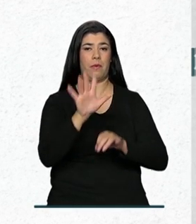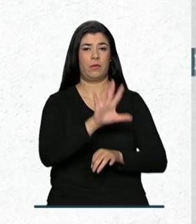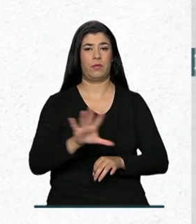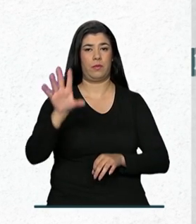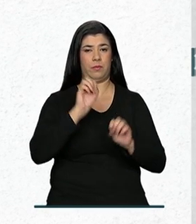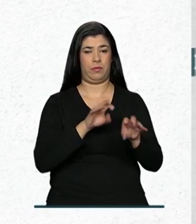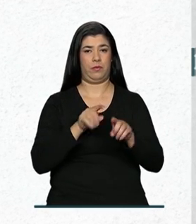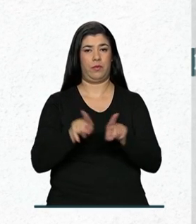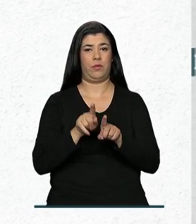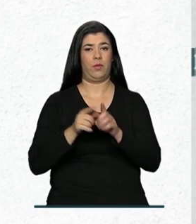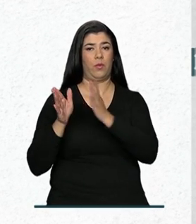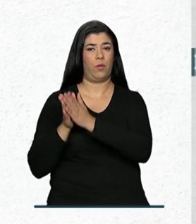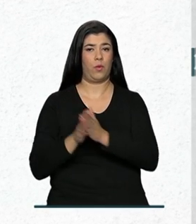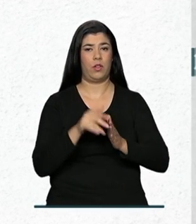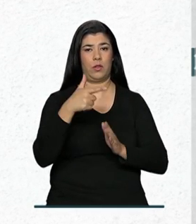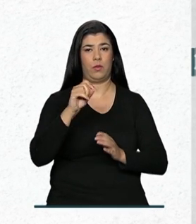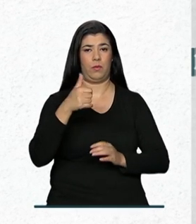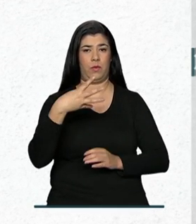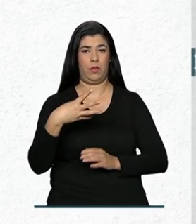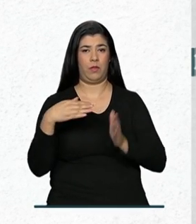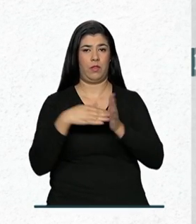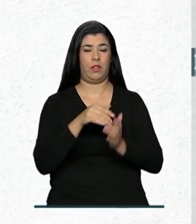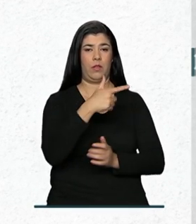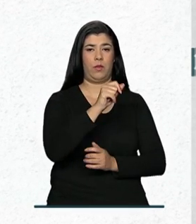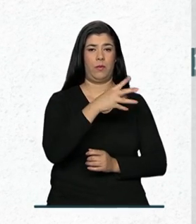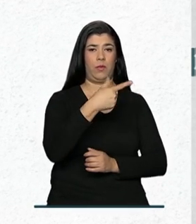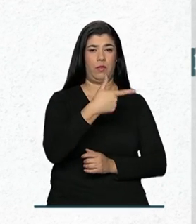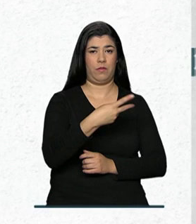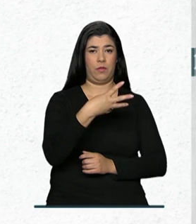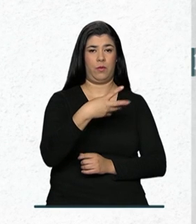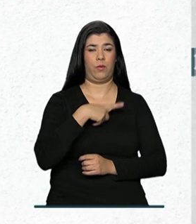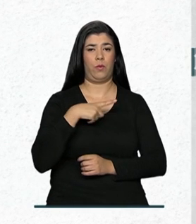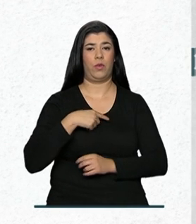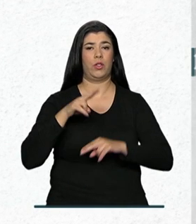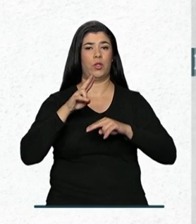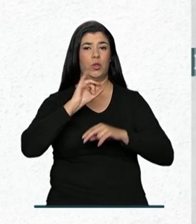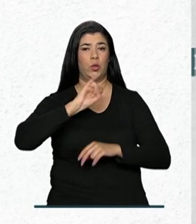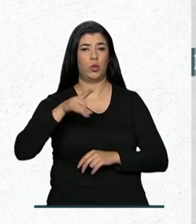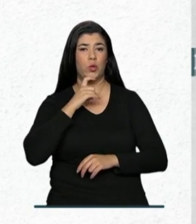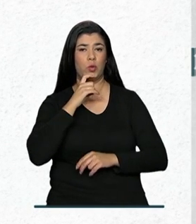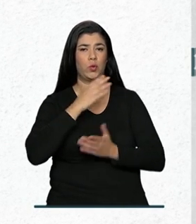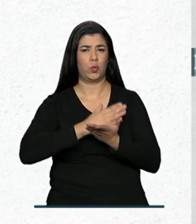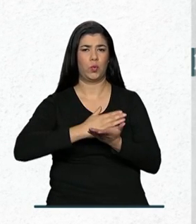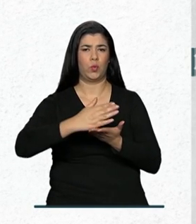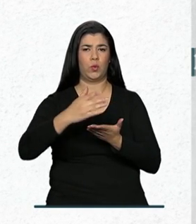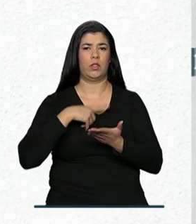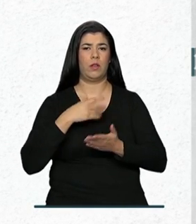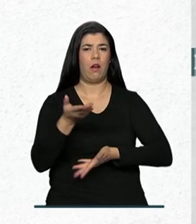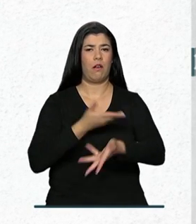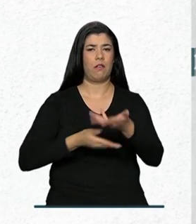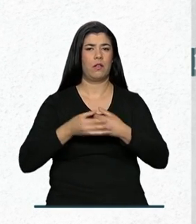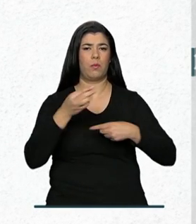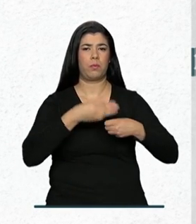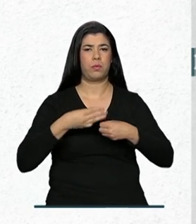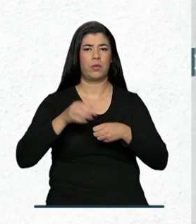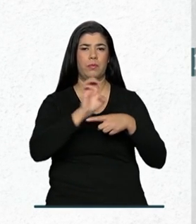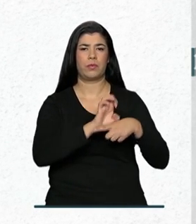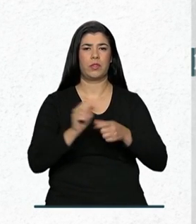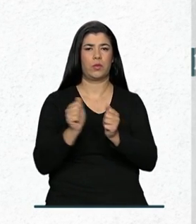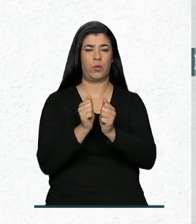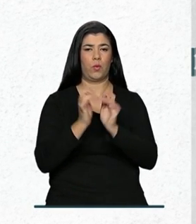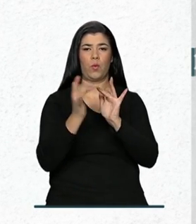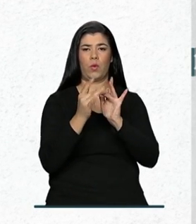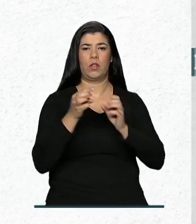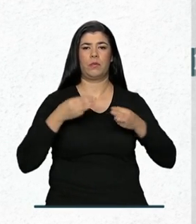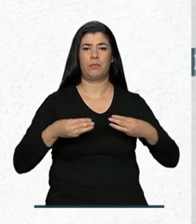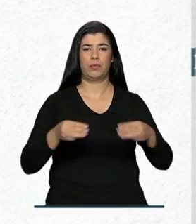PNE, com vigência de 2014 a 2024. De julho em diante, as relações de estados e municípios com o Ministério